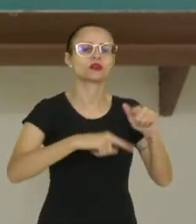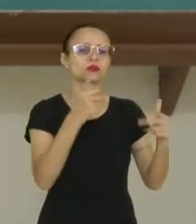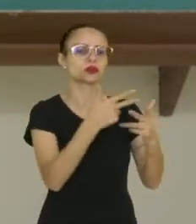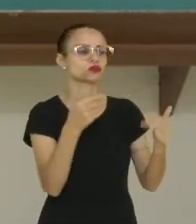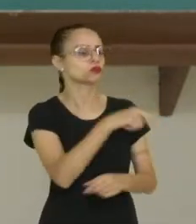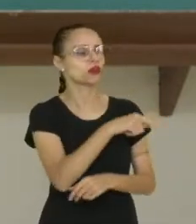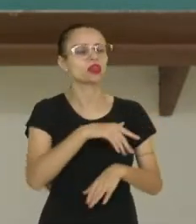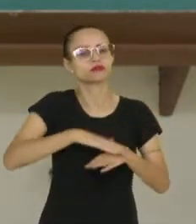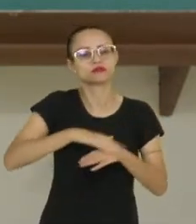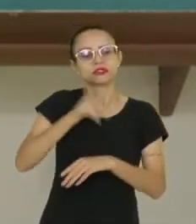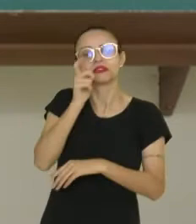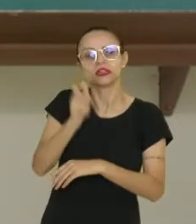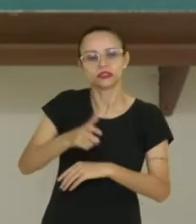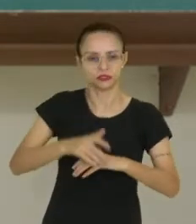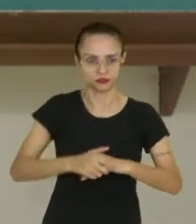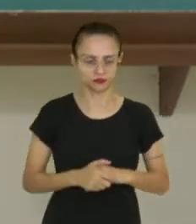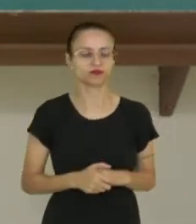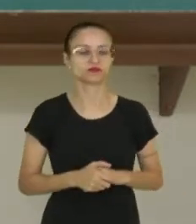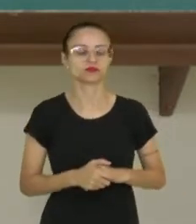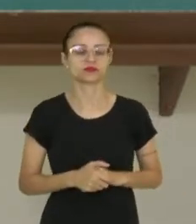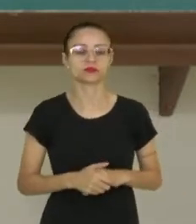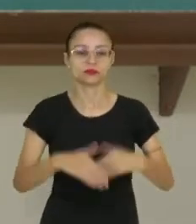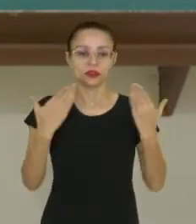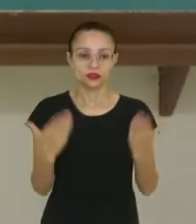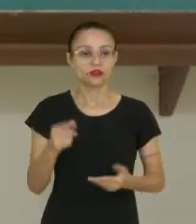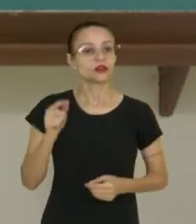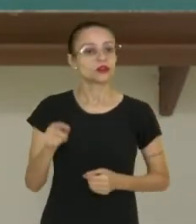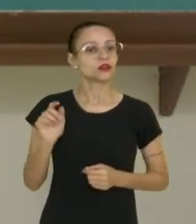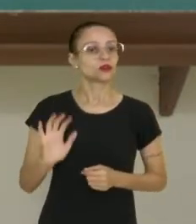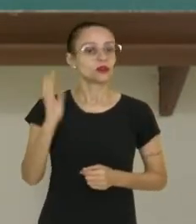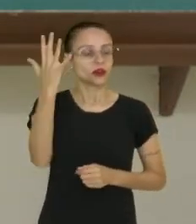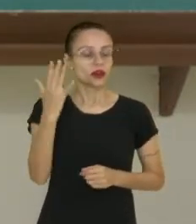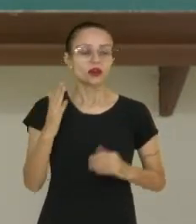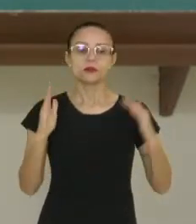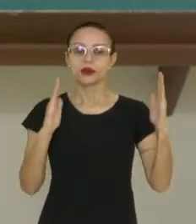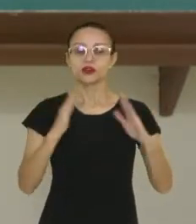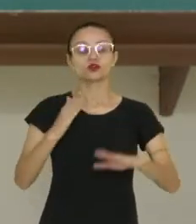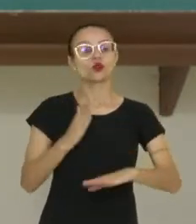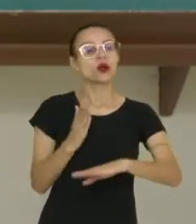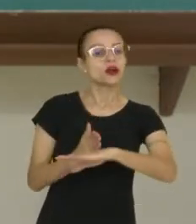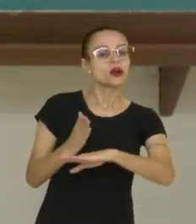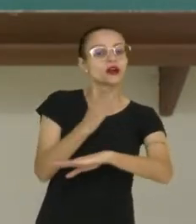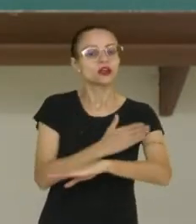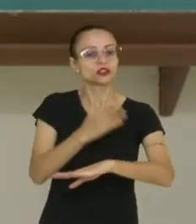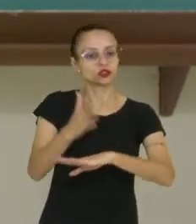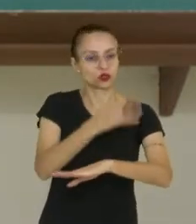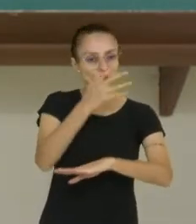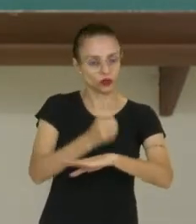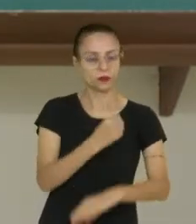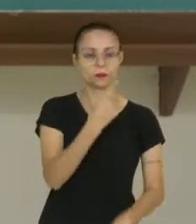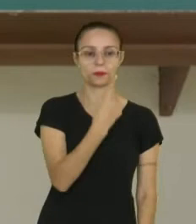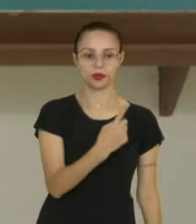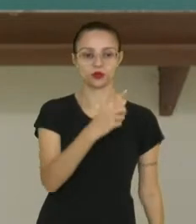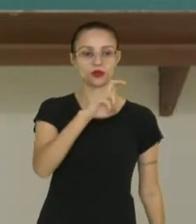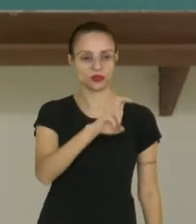interessavam aos índios. Isso aconteceu no período pré-colonial, de 1500